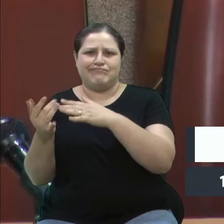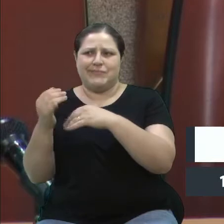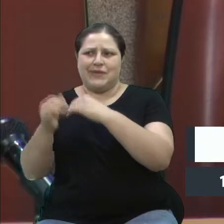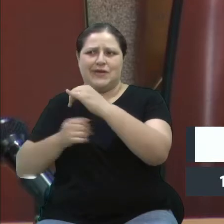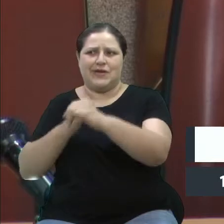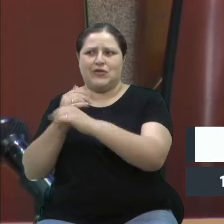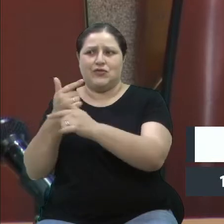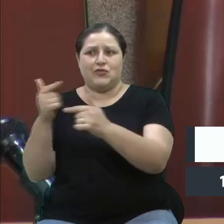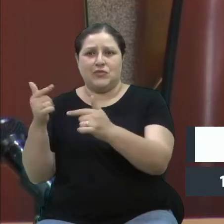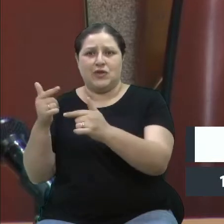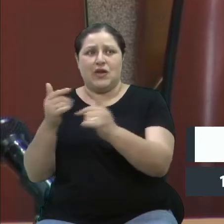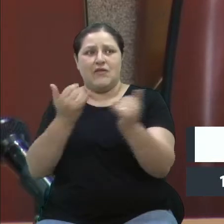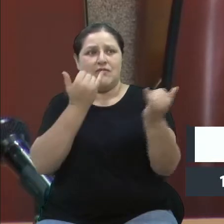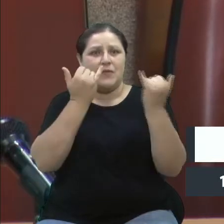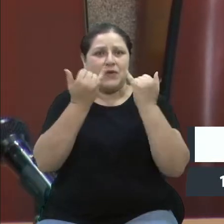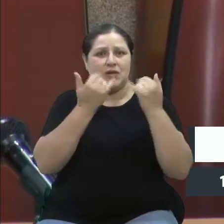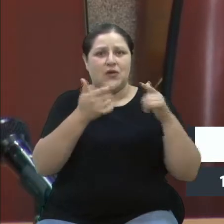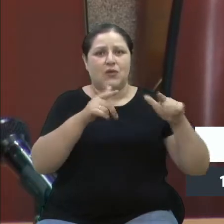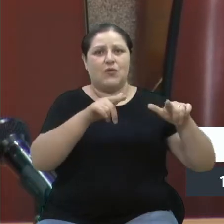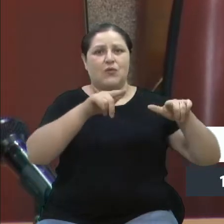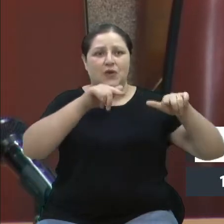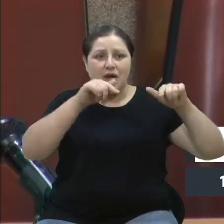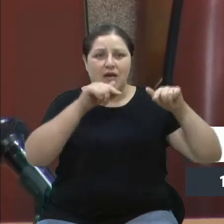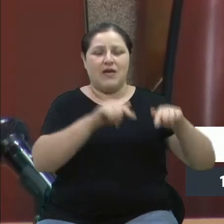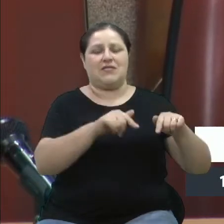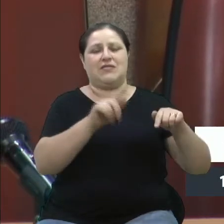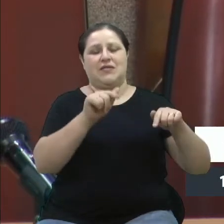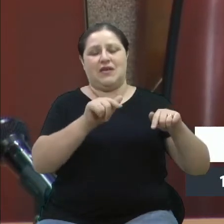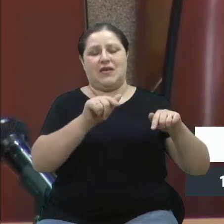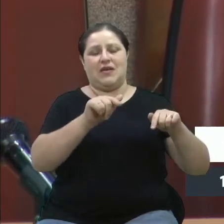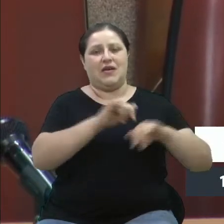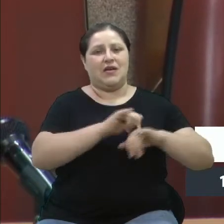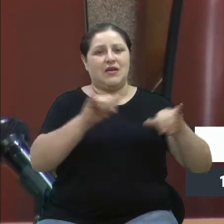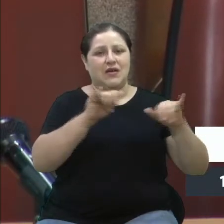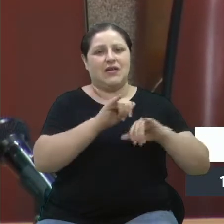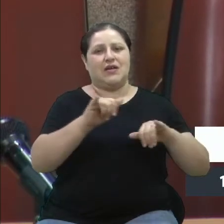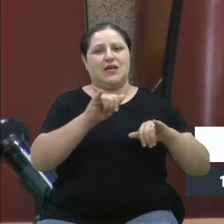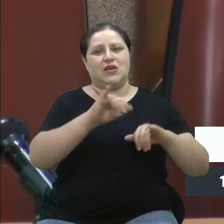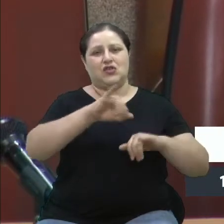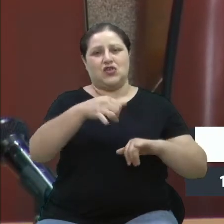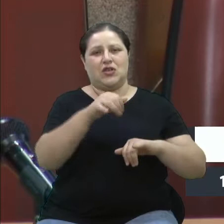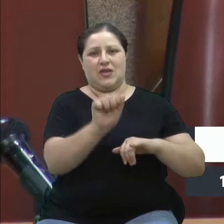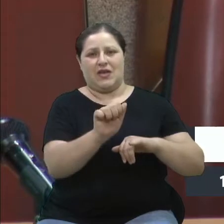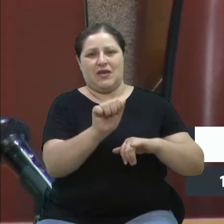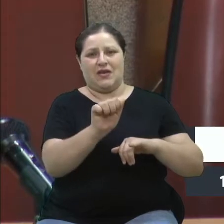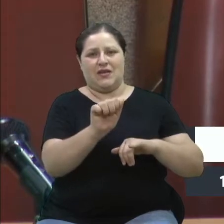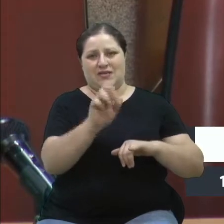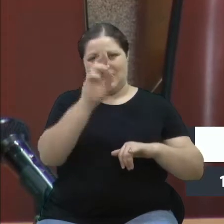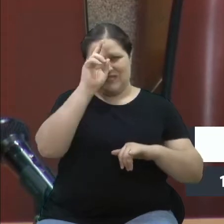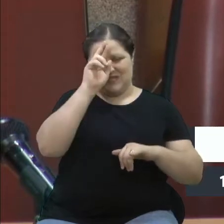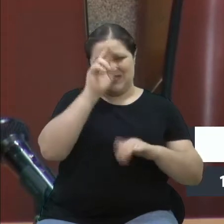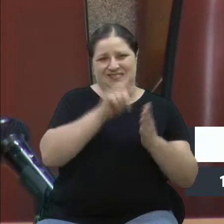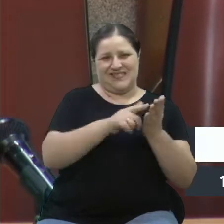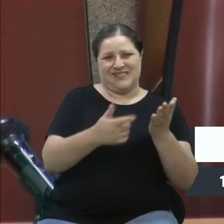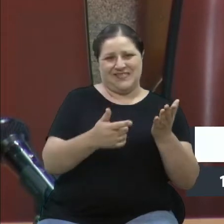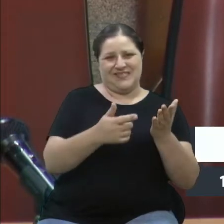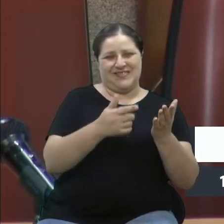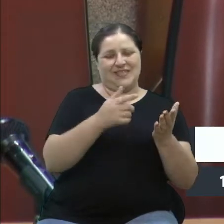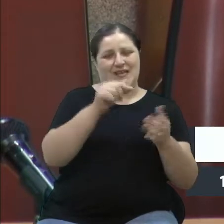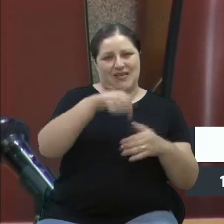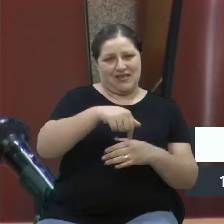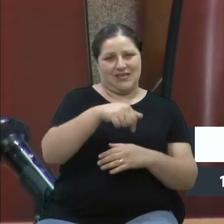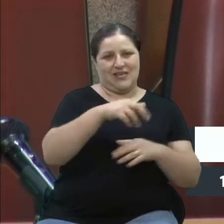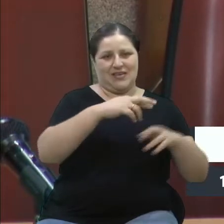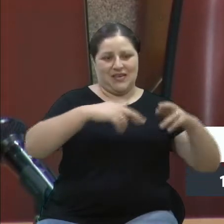enfim, e era o Jornal do Almoço que era o carro-chefe, né? De nos trazer e nos informar do que acontecia, não somente no Estado, mas principalmente na nossa região,